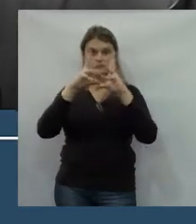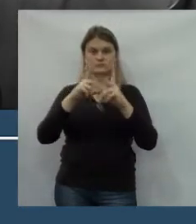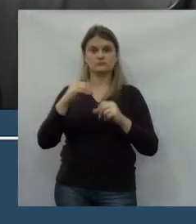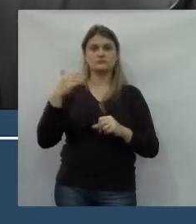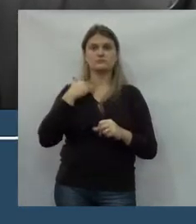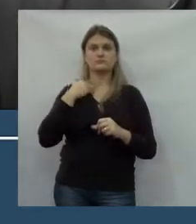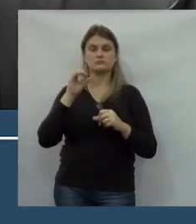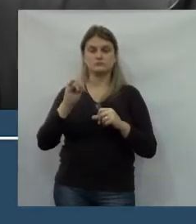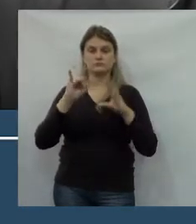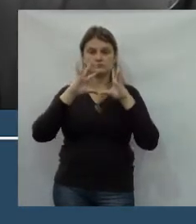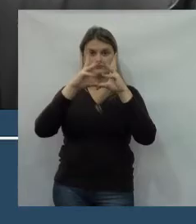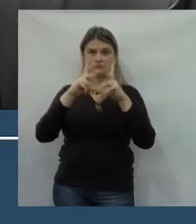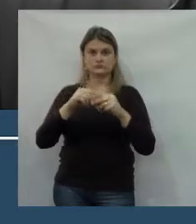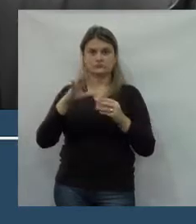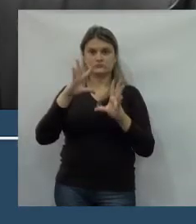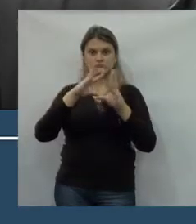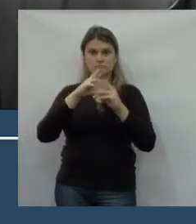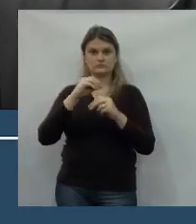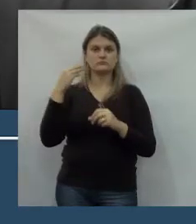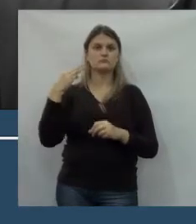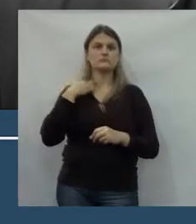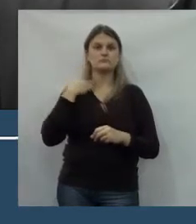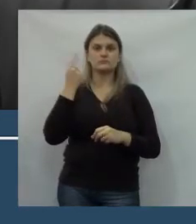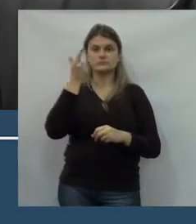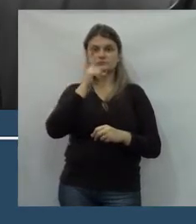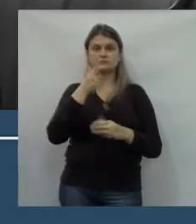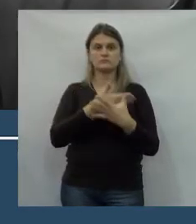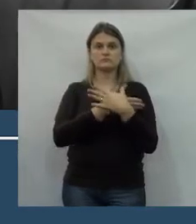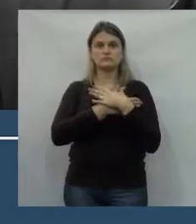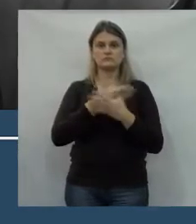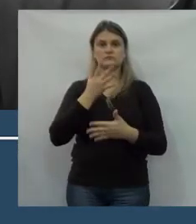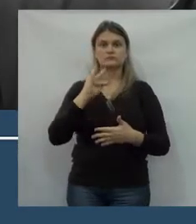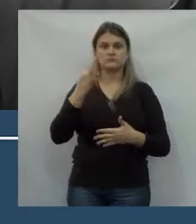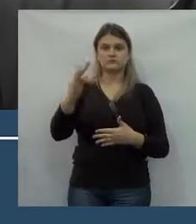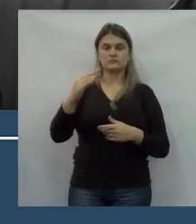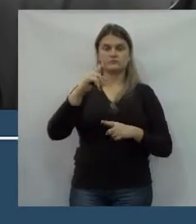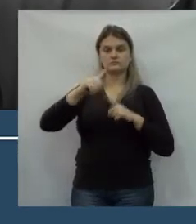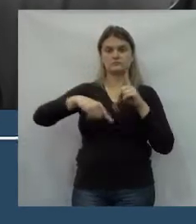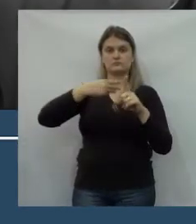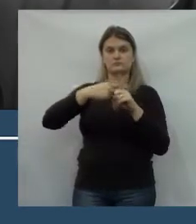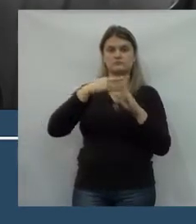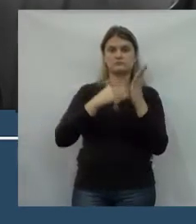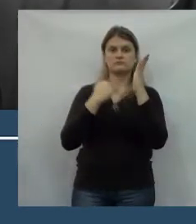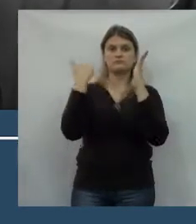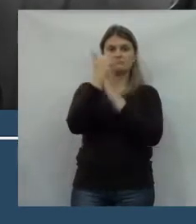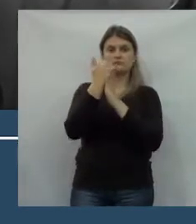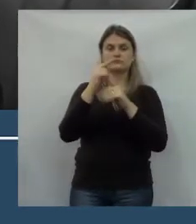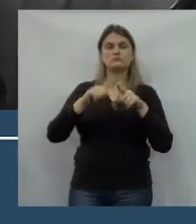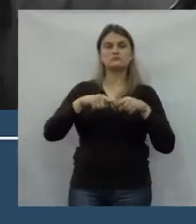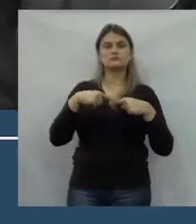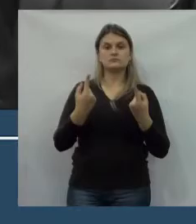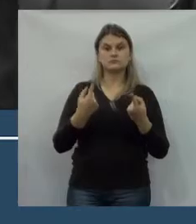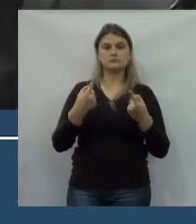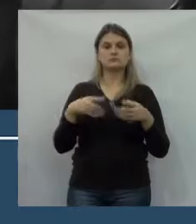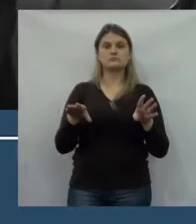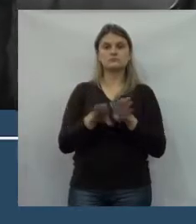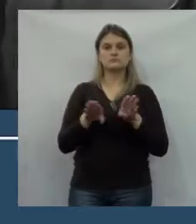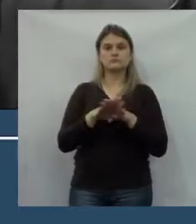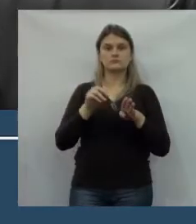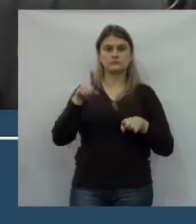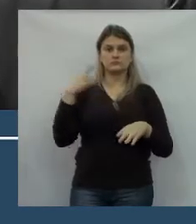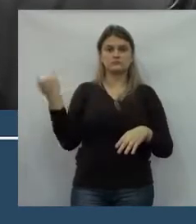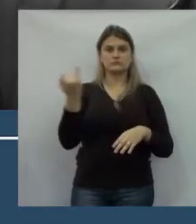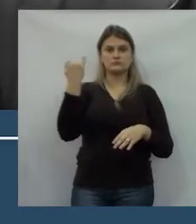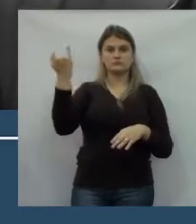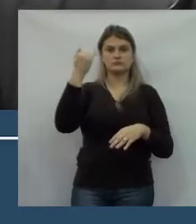bancos, se formarmos todas as agências bancárias, aí sim a Uniguaçu não vai arrecadar mais, mas a